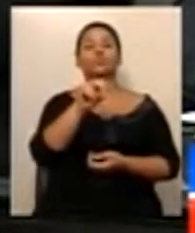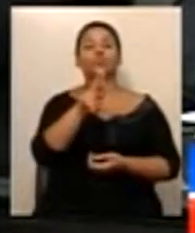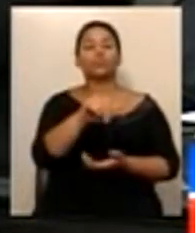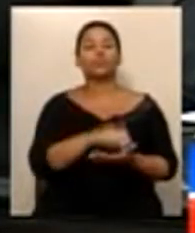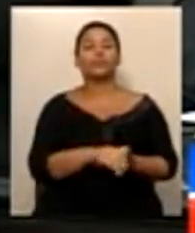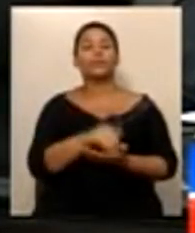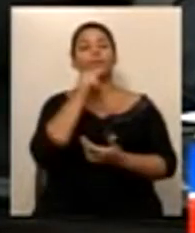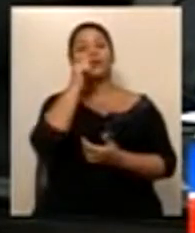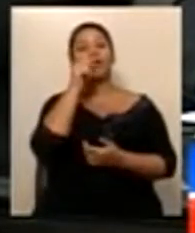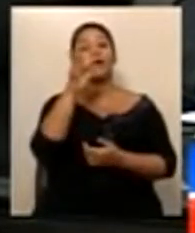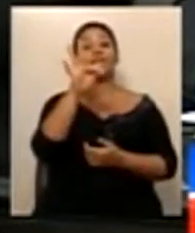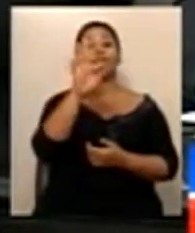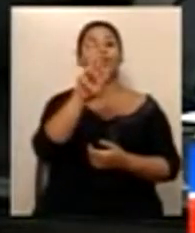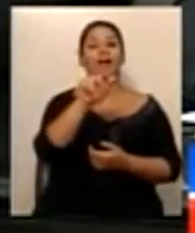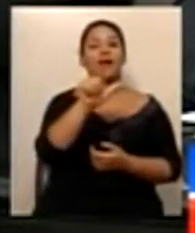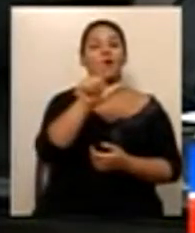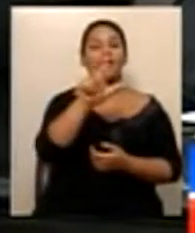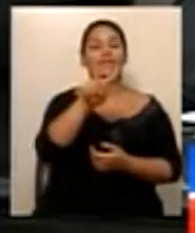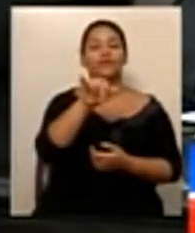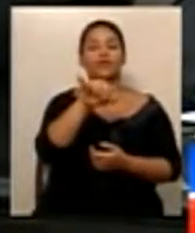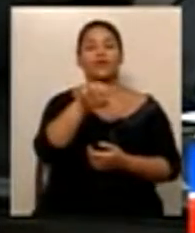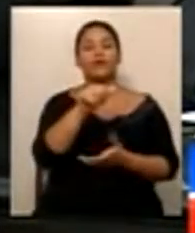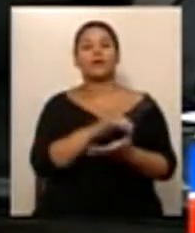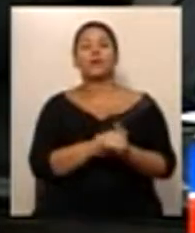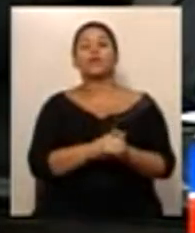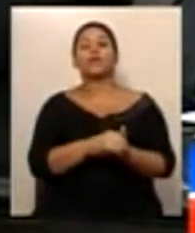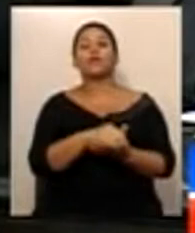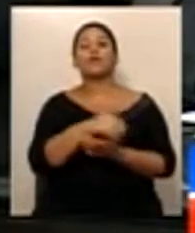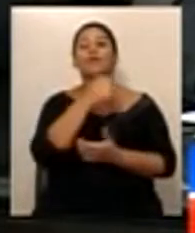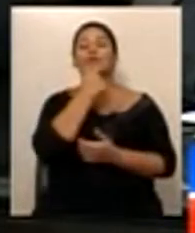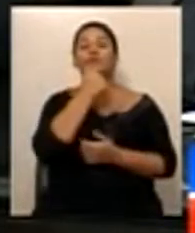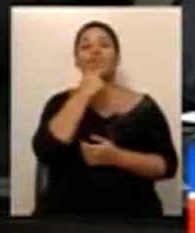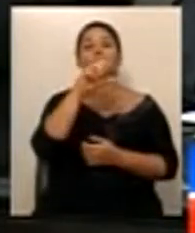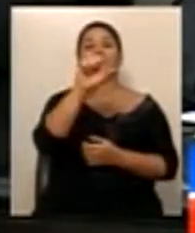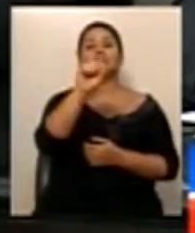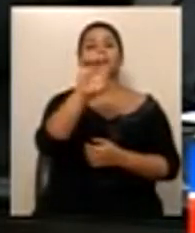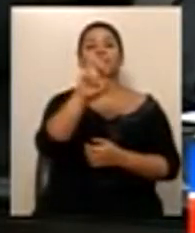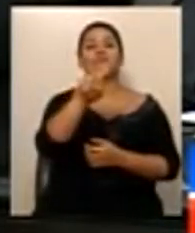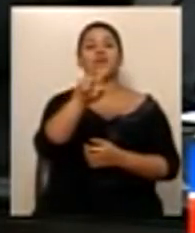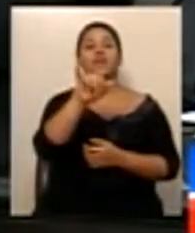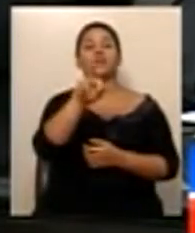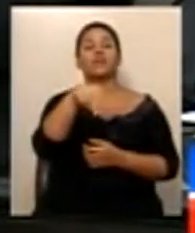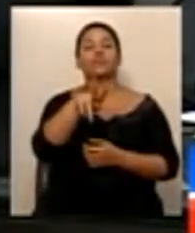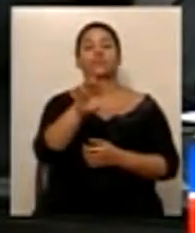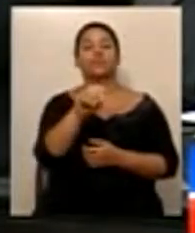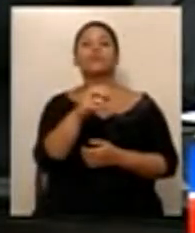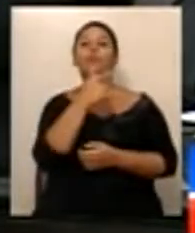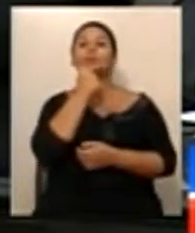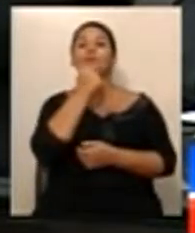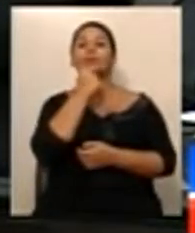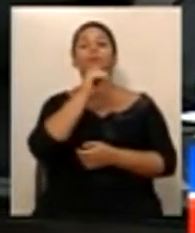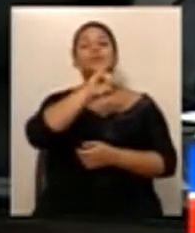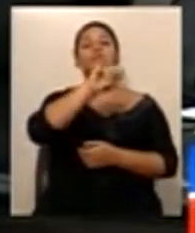Deputada Flávia Cavalcante. Deputado Severino Pessoa. Deputado Edvaldo Gaiafilho. Deputado Gilvan Barros.